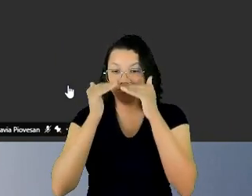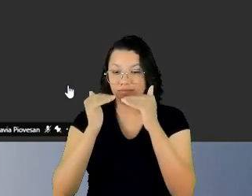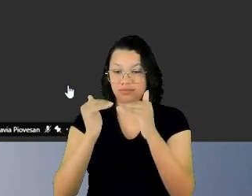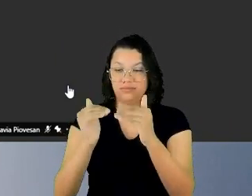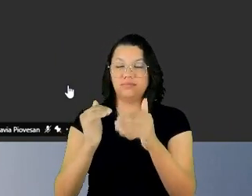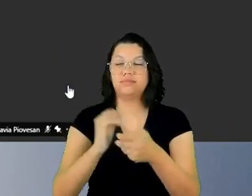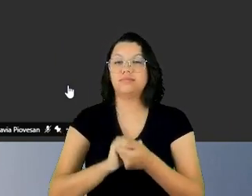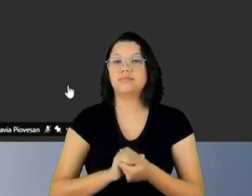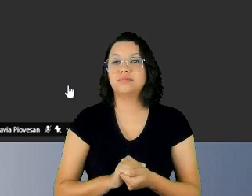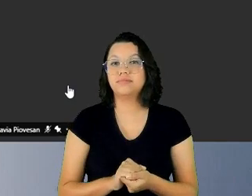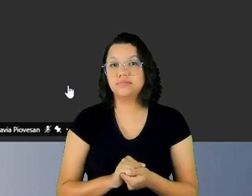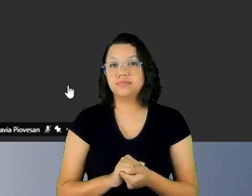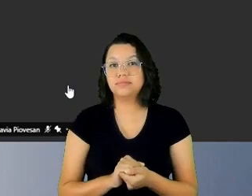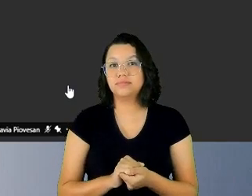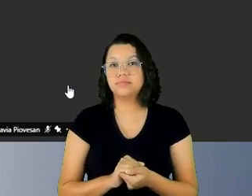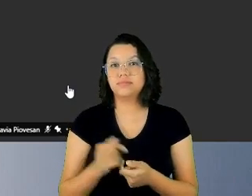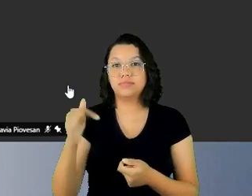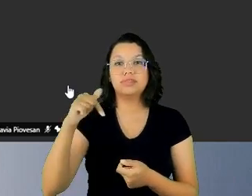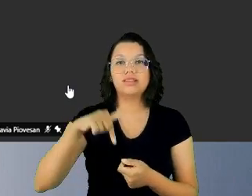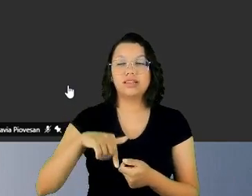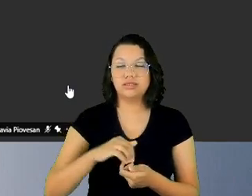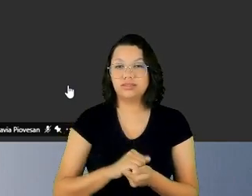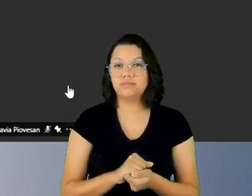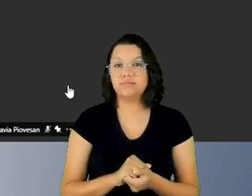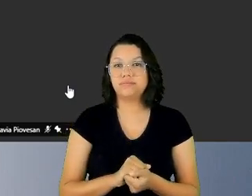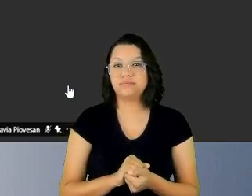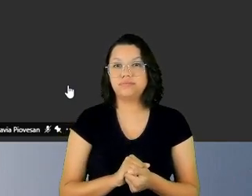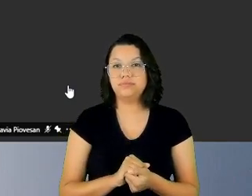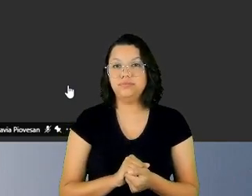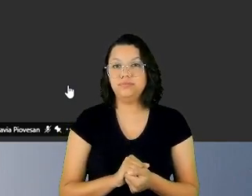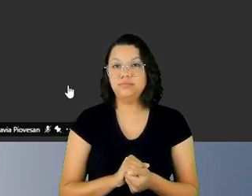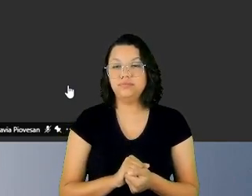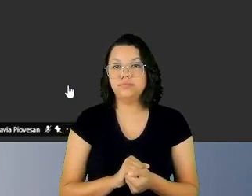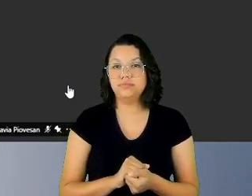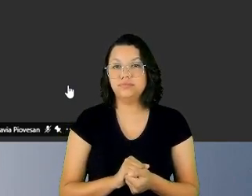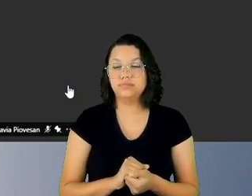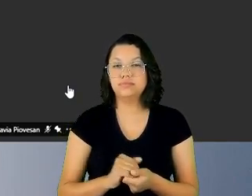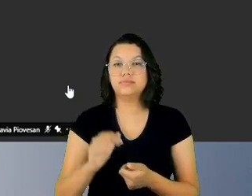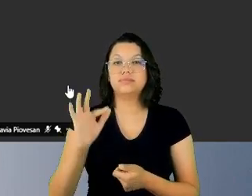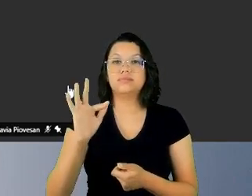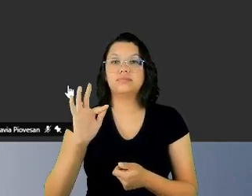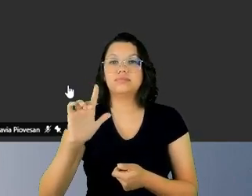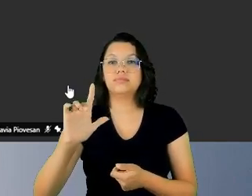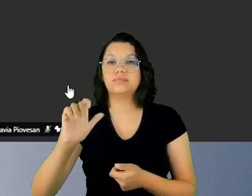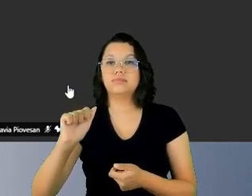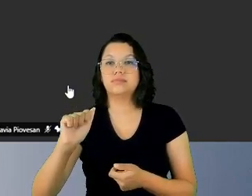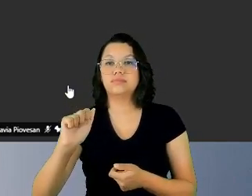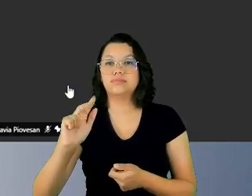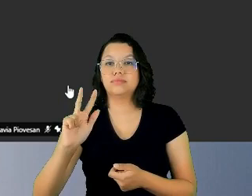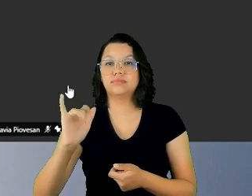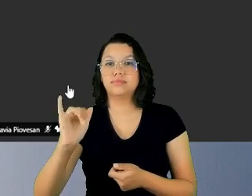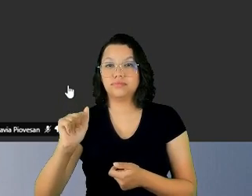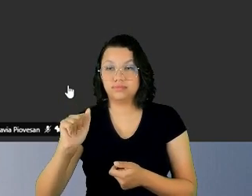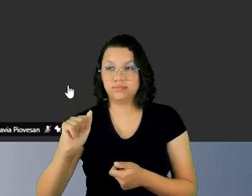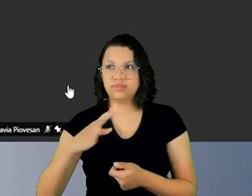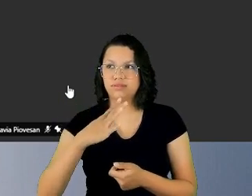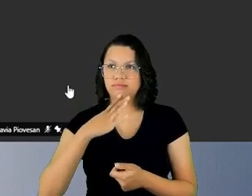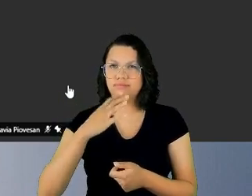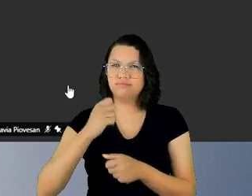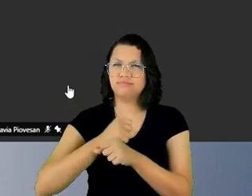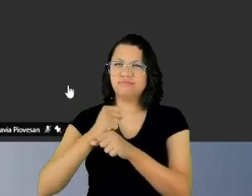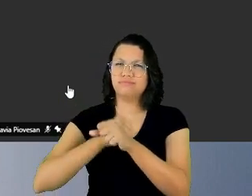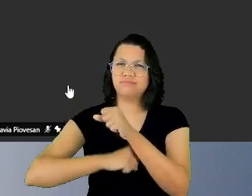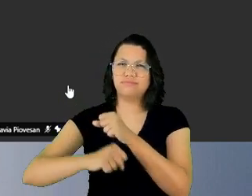Flávia Piovesan, que eu conheci há muitos anos quando fiz a pós